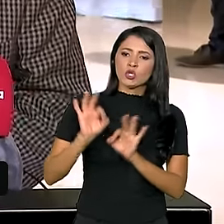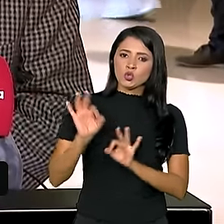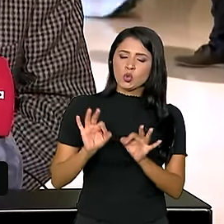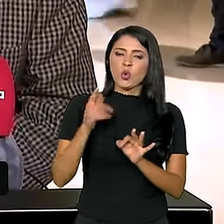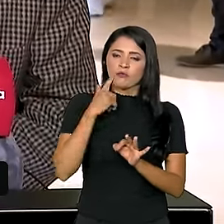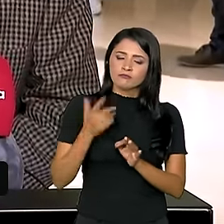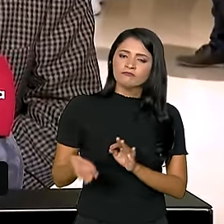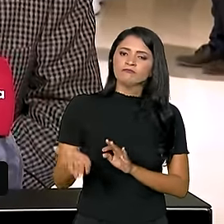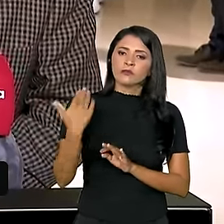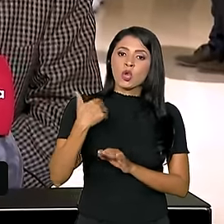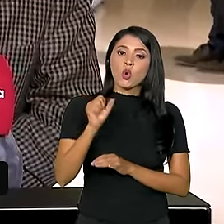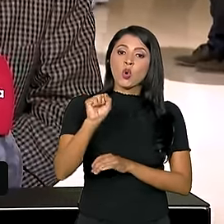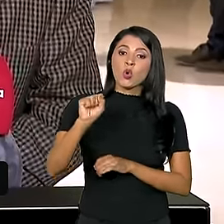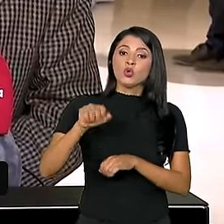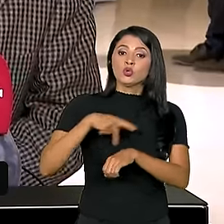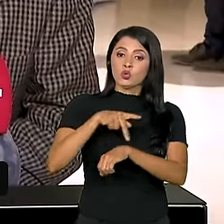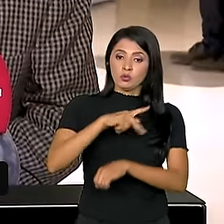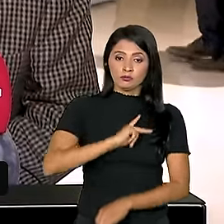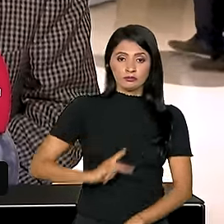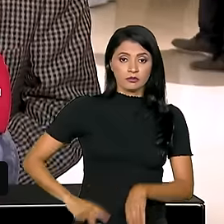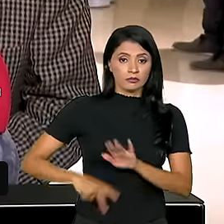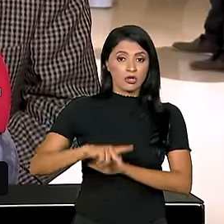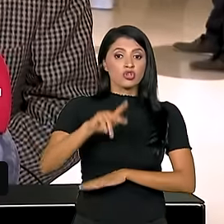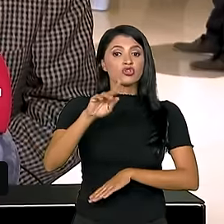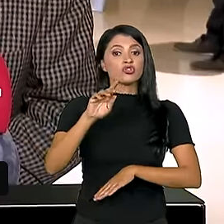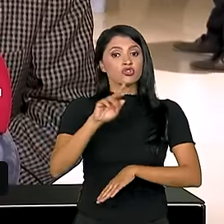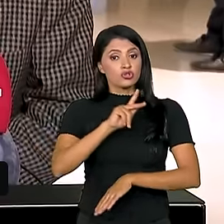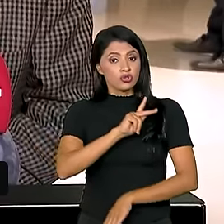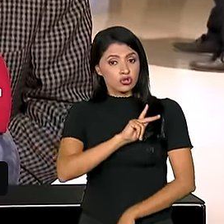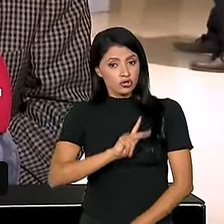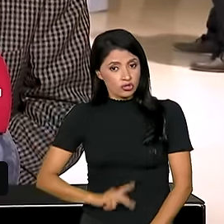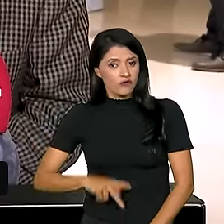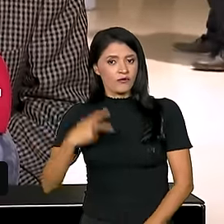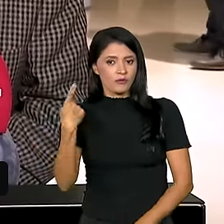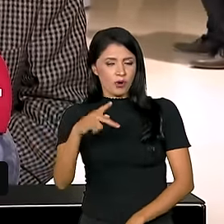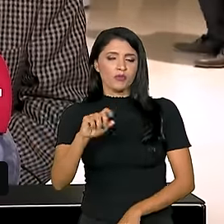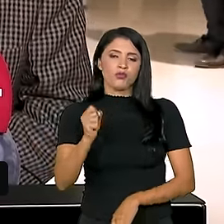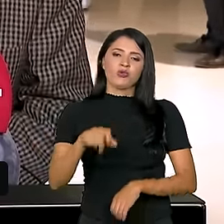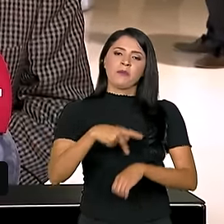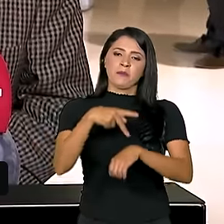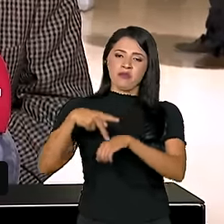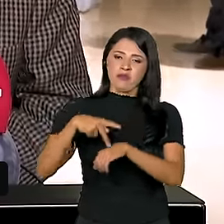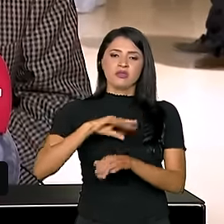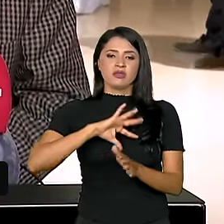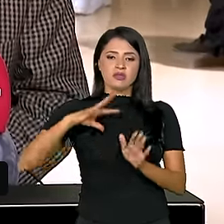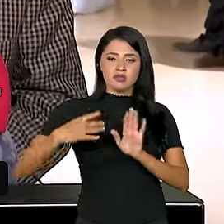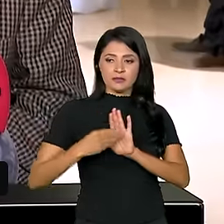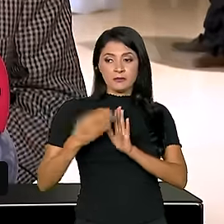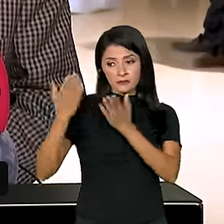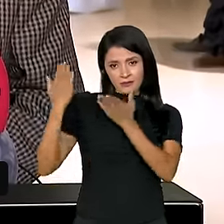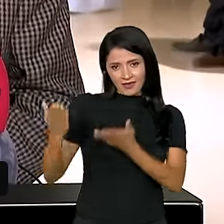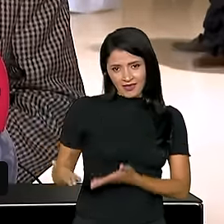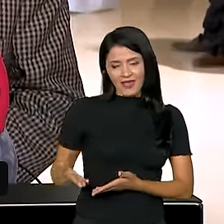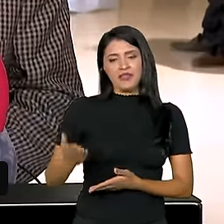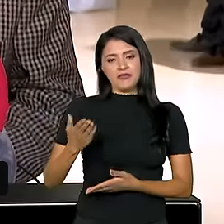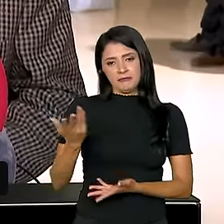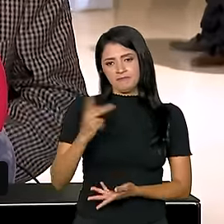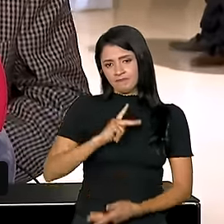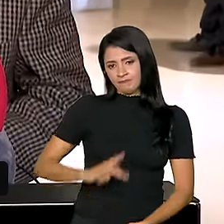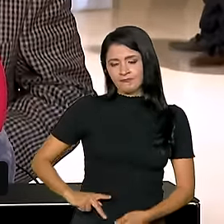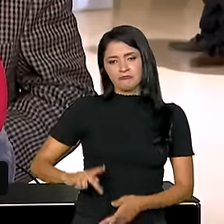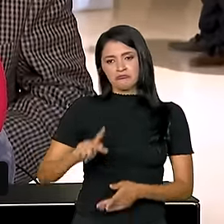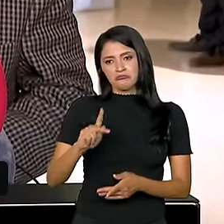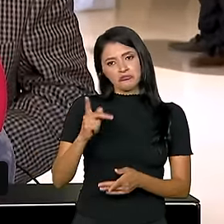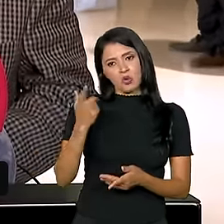chefes de Estado dos países amazônicos. Com isso, presidente, dei uma ideia geral do que aconteceu